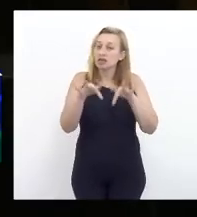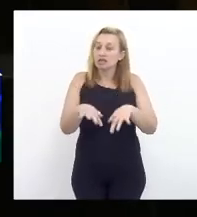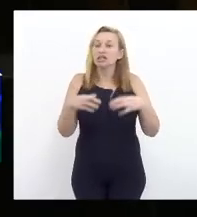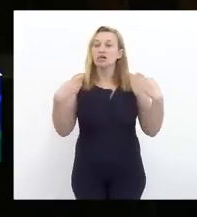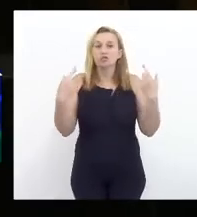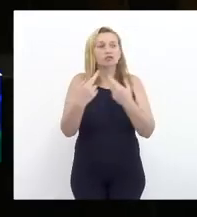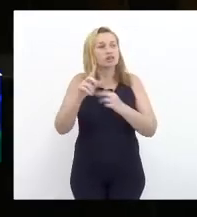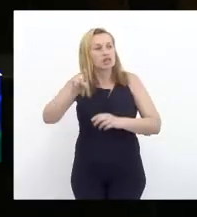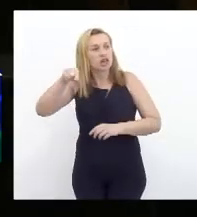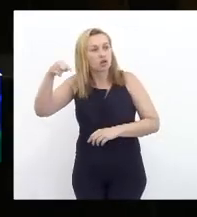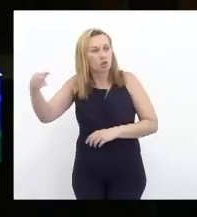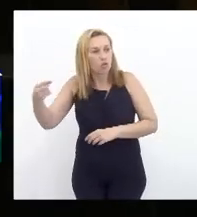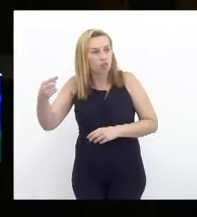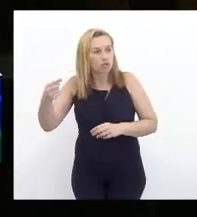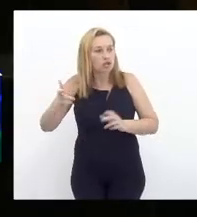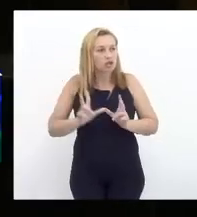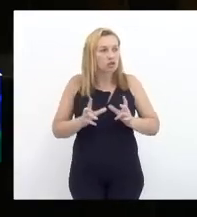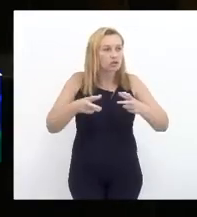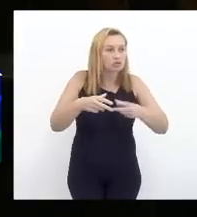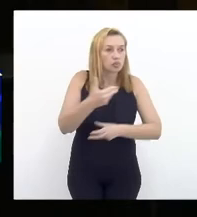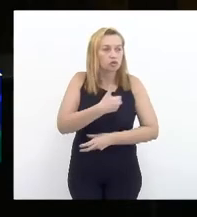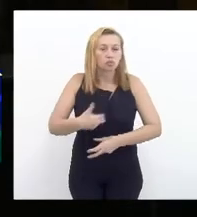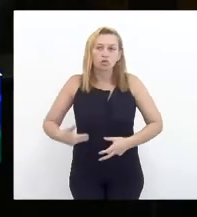nós vamos ter uma outra audiência pública,